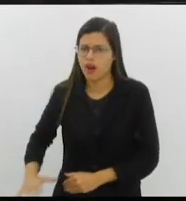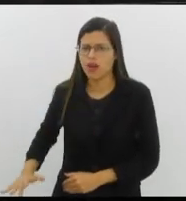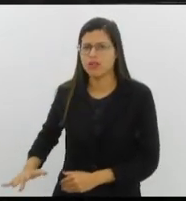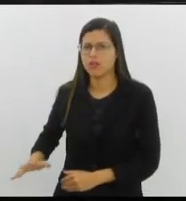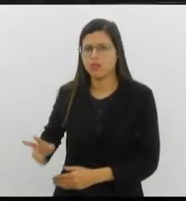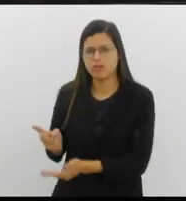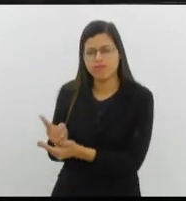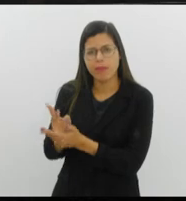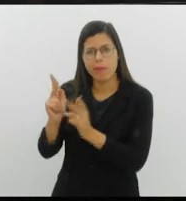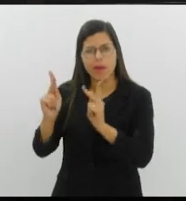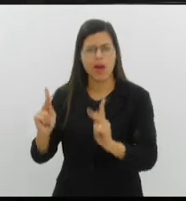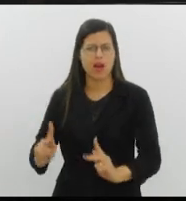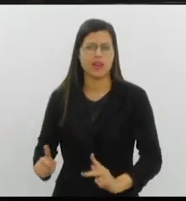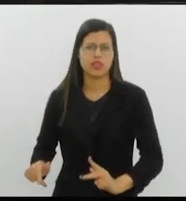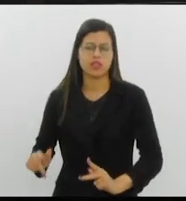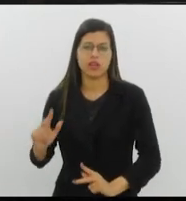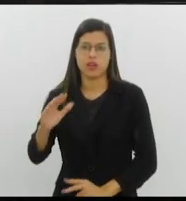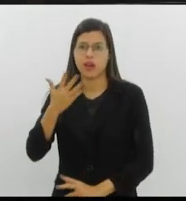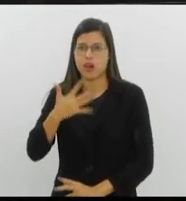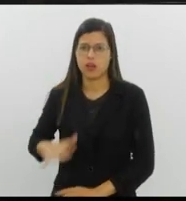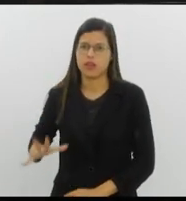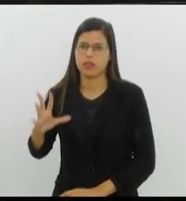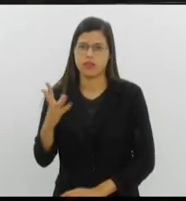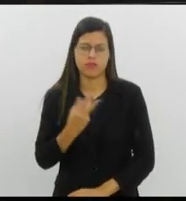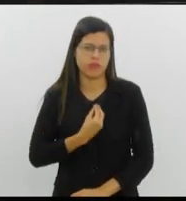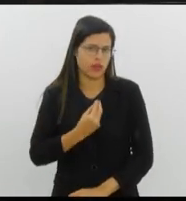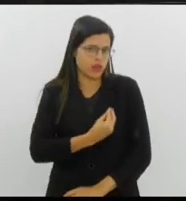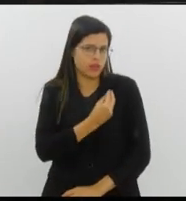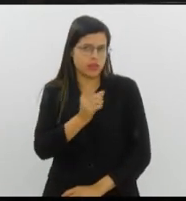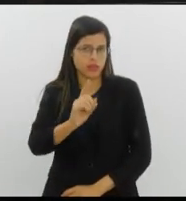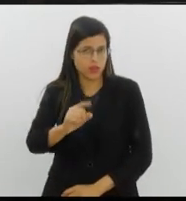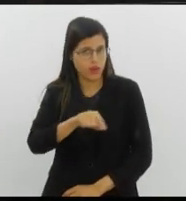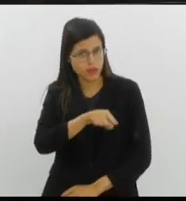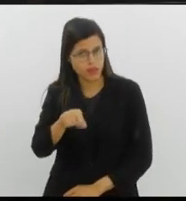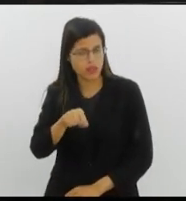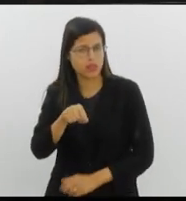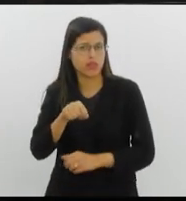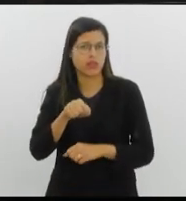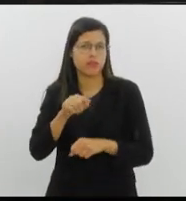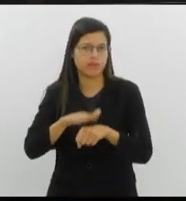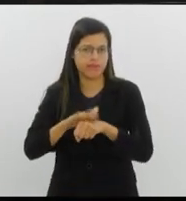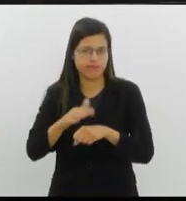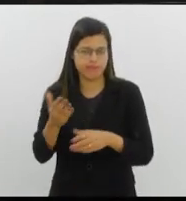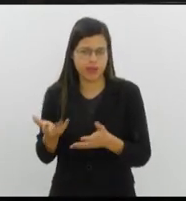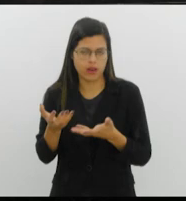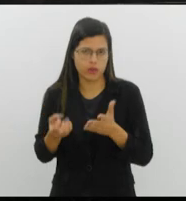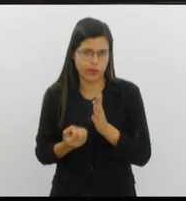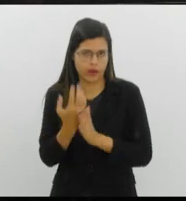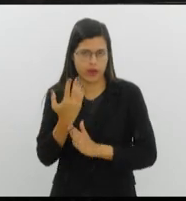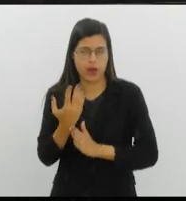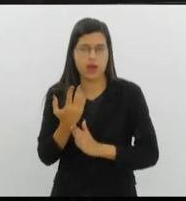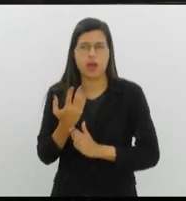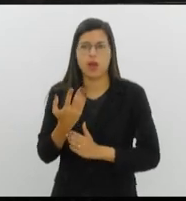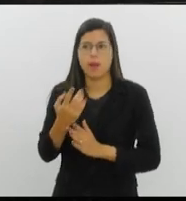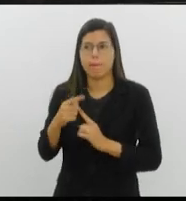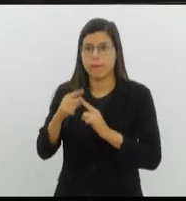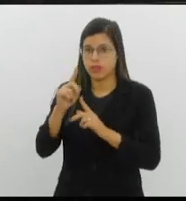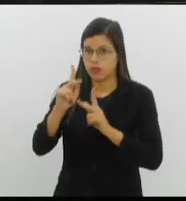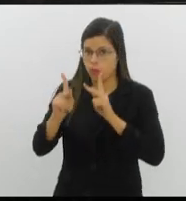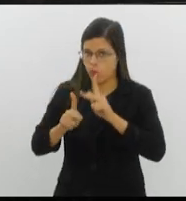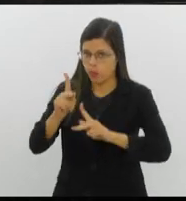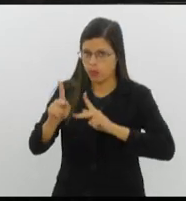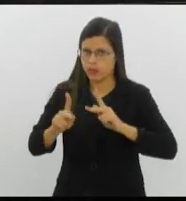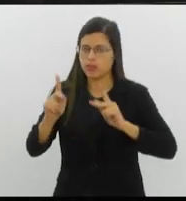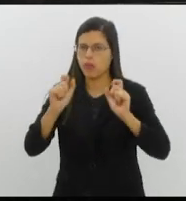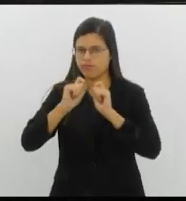Criança trans não existe. Vocês estão querendo criar. Mas uma coisa eu falo. A população cada vez mais está